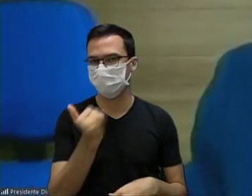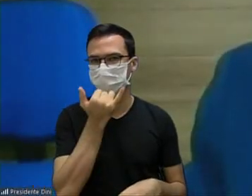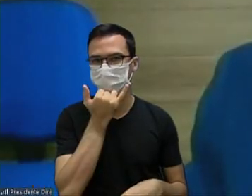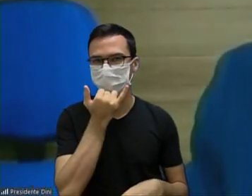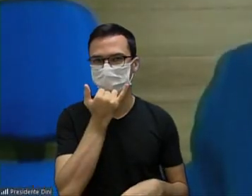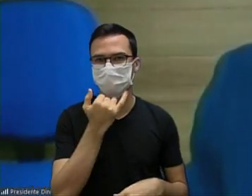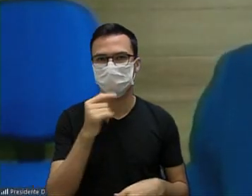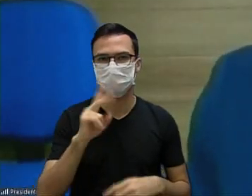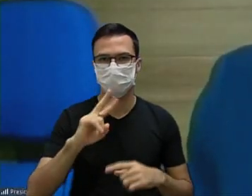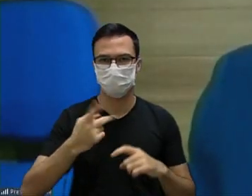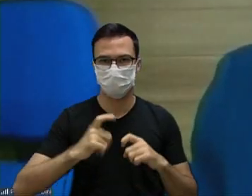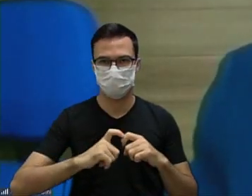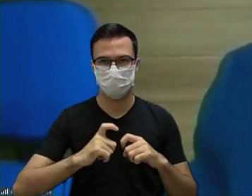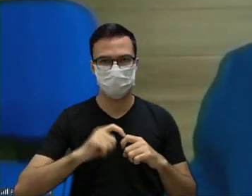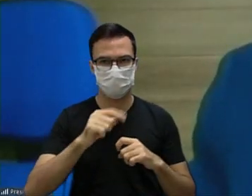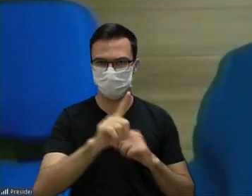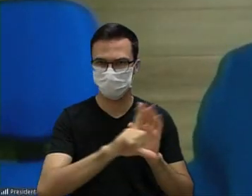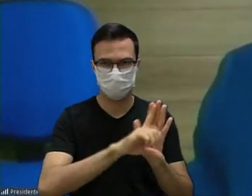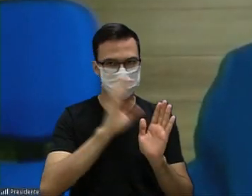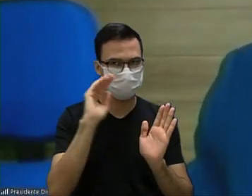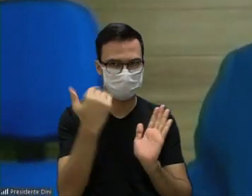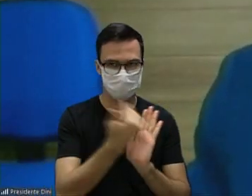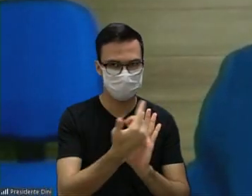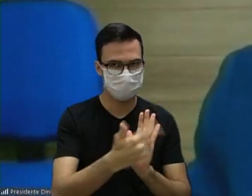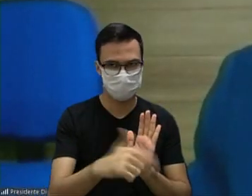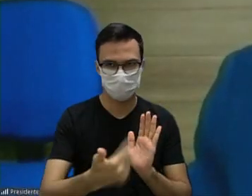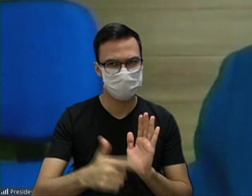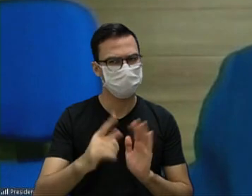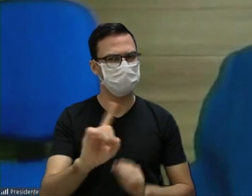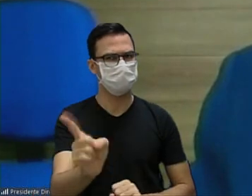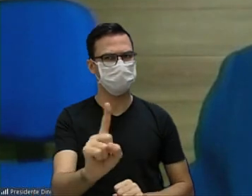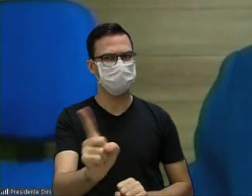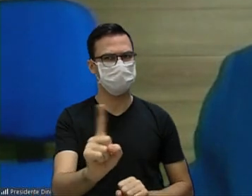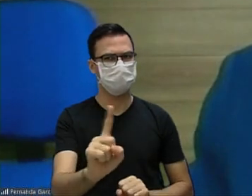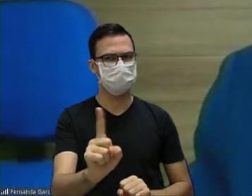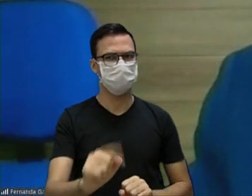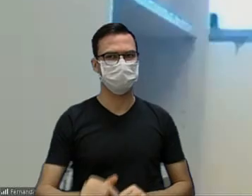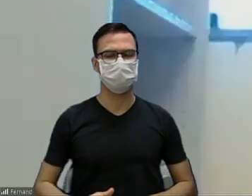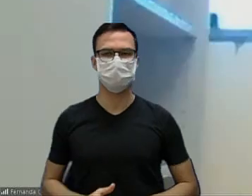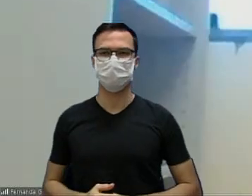doutor ele acho que o senhor está enganado ele não é inconstitucional não é